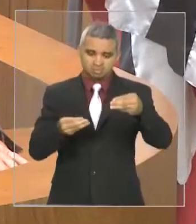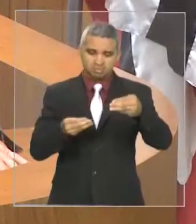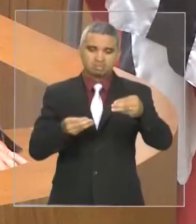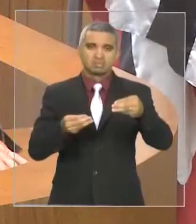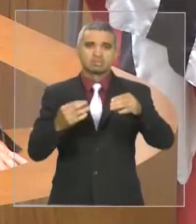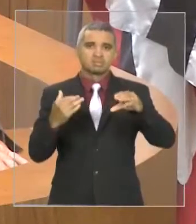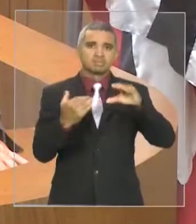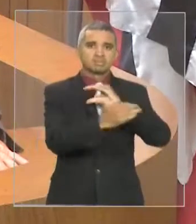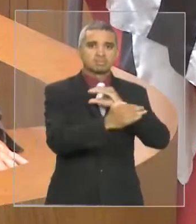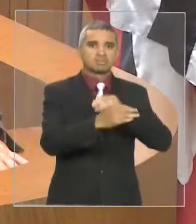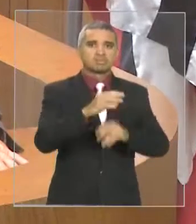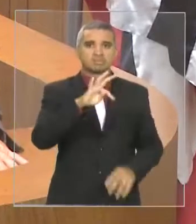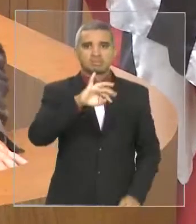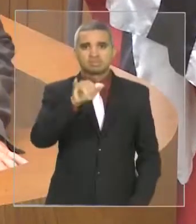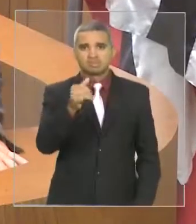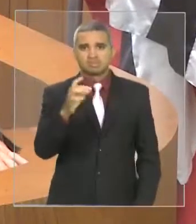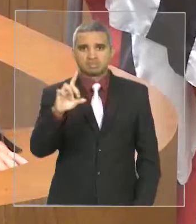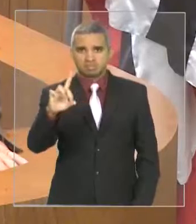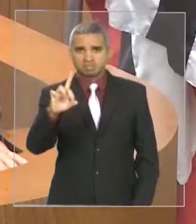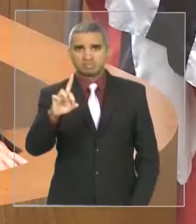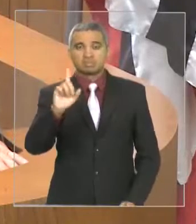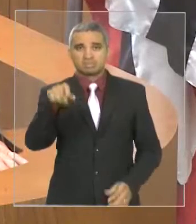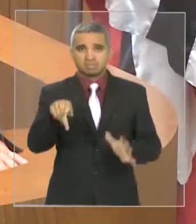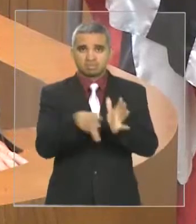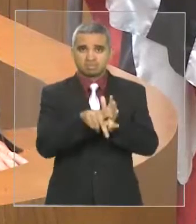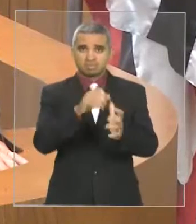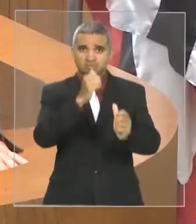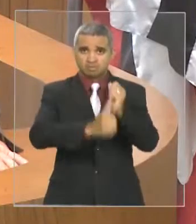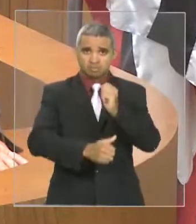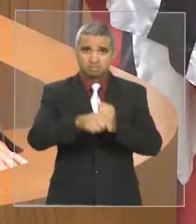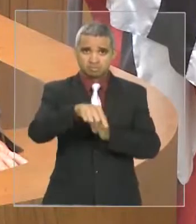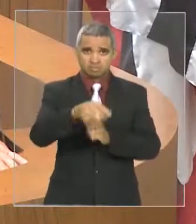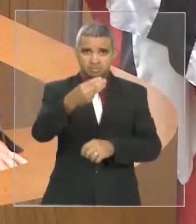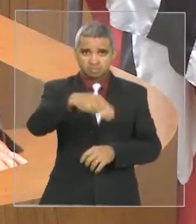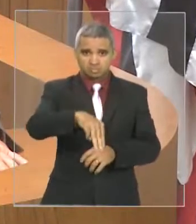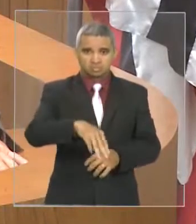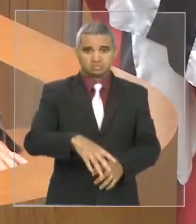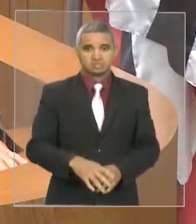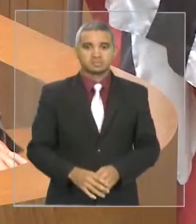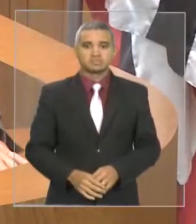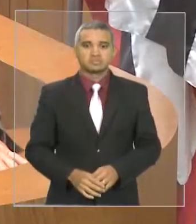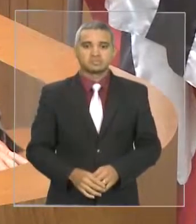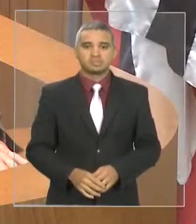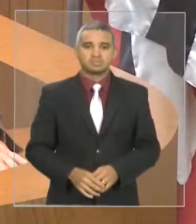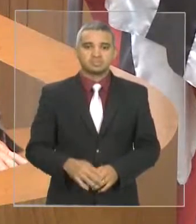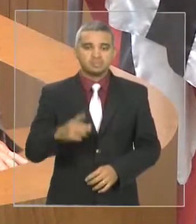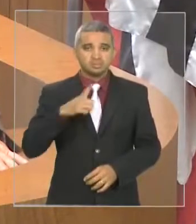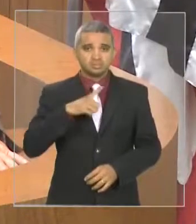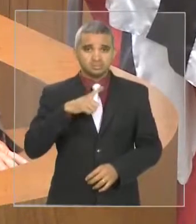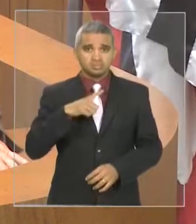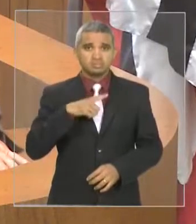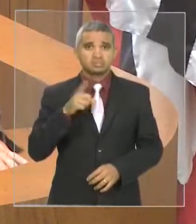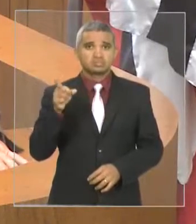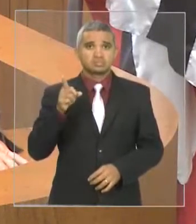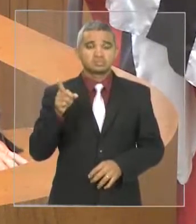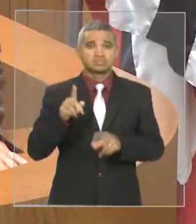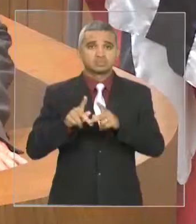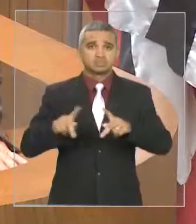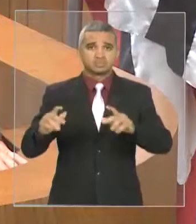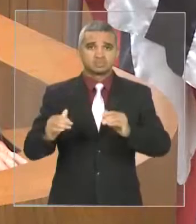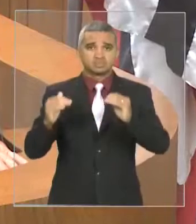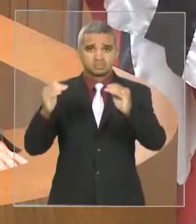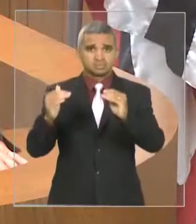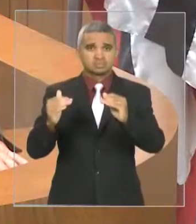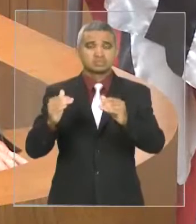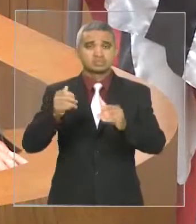TJD, que é o Tribunal de Justiça Esportiva do Maranhão, e está na procuradoria para manifestar